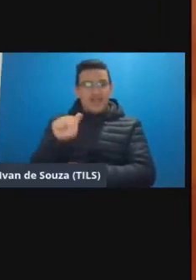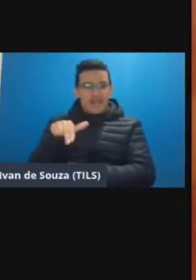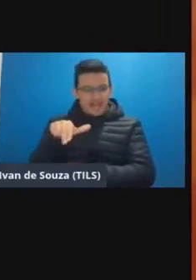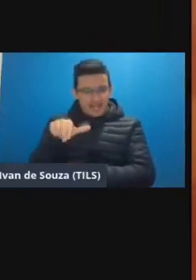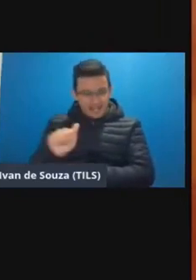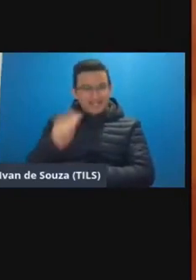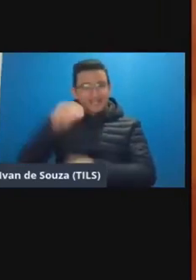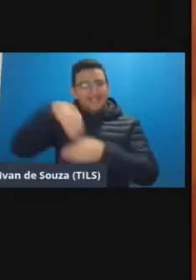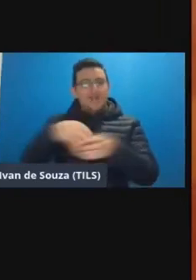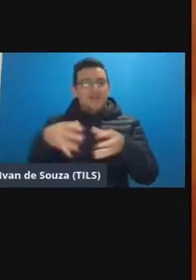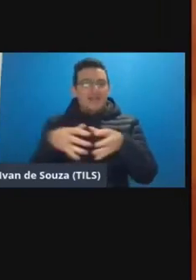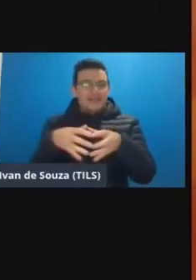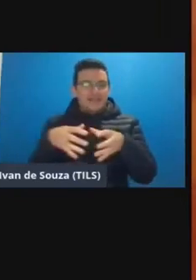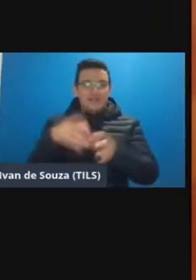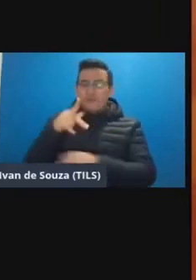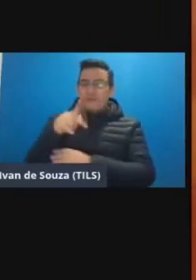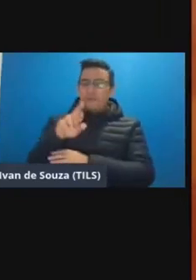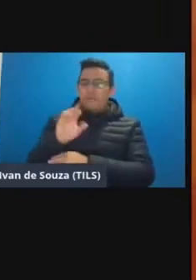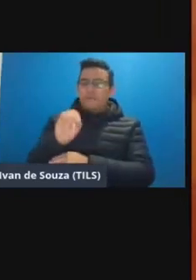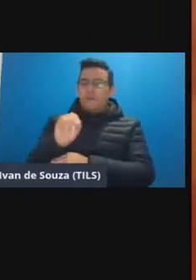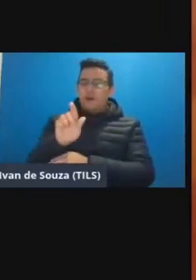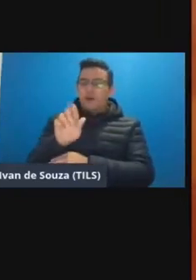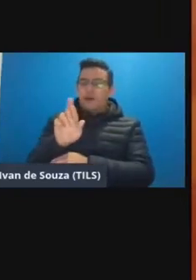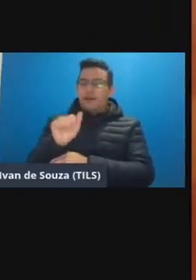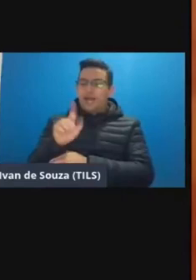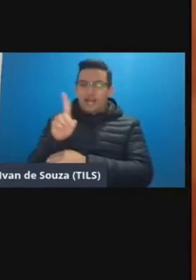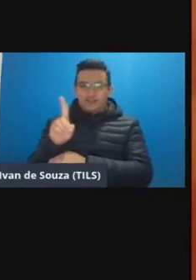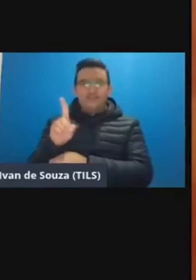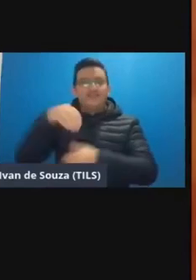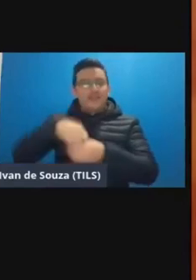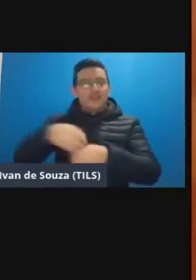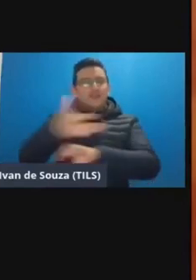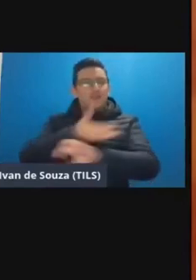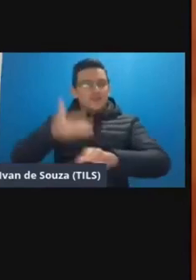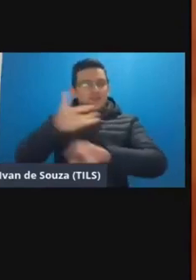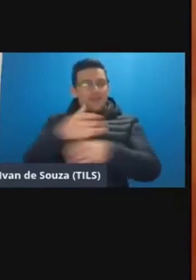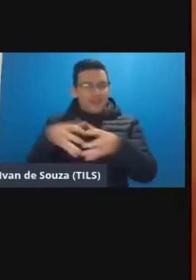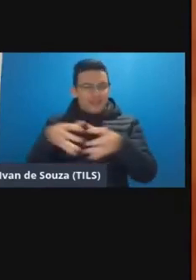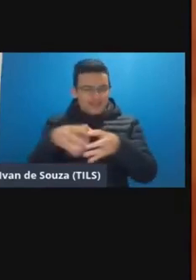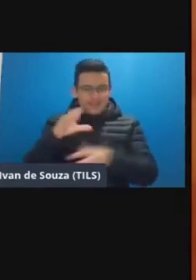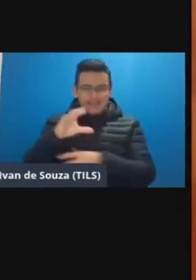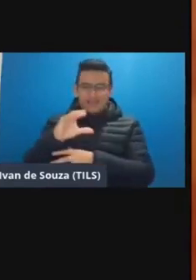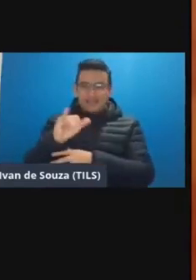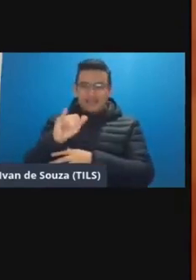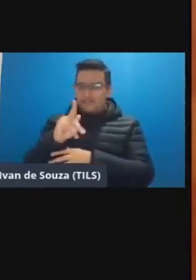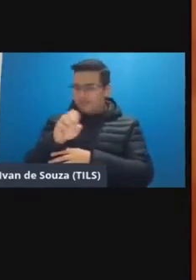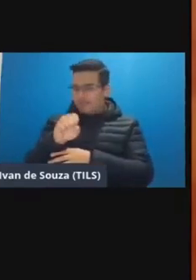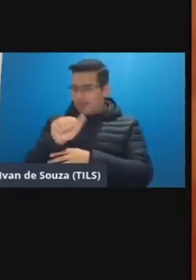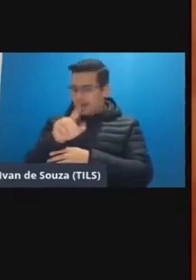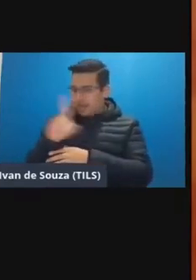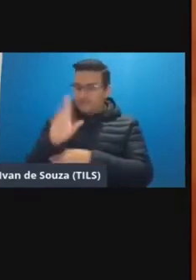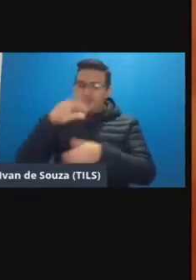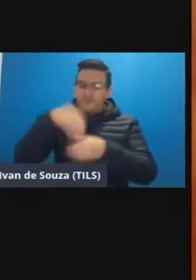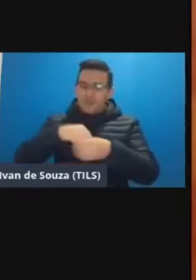integro a equipe da Prograde fazendo parte da equipe multidisciplinar da CIPIAD e sou professora do curso de comunicação